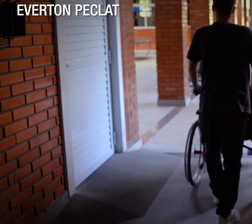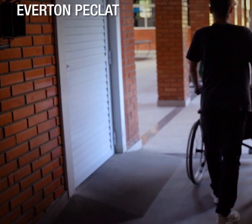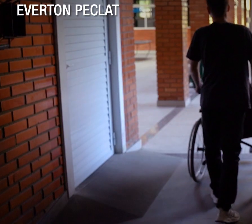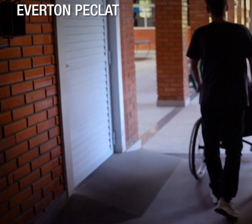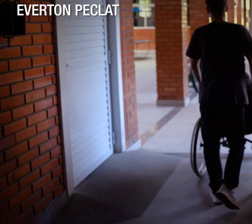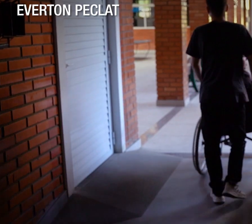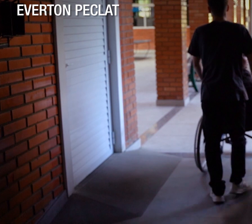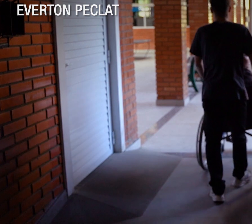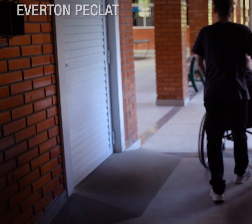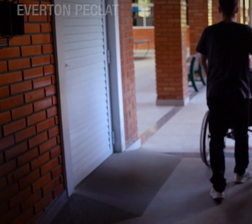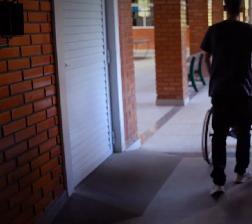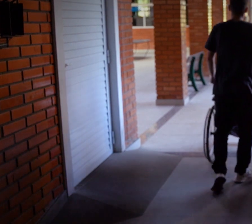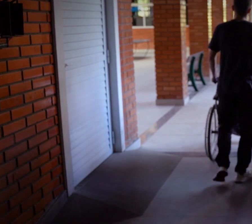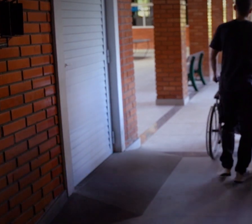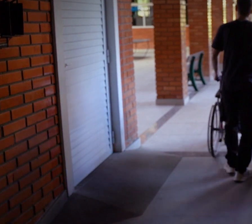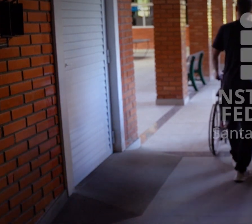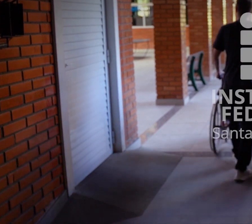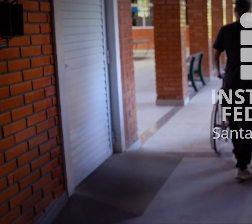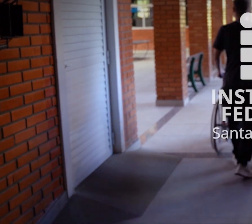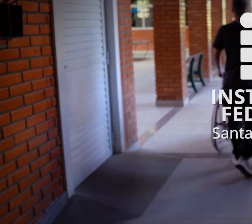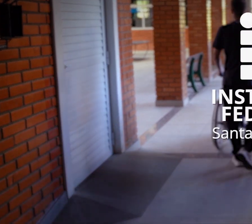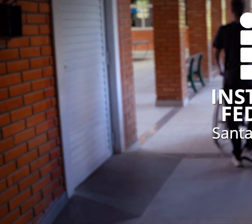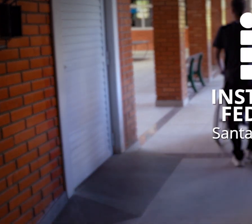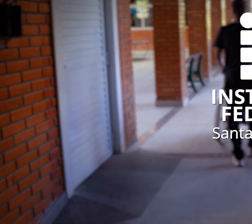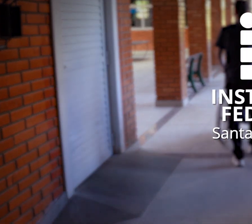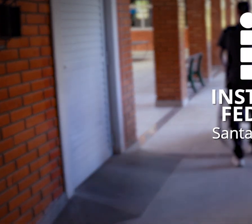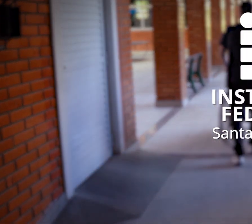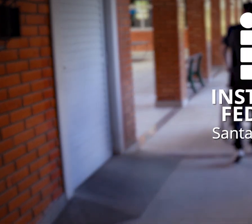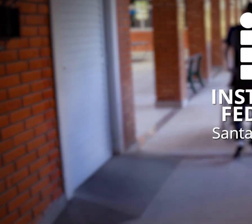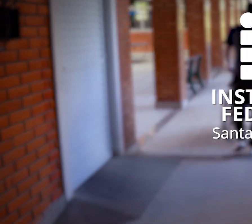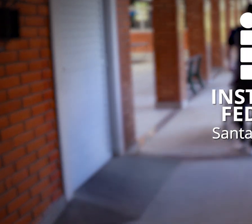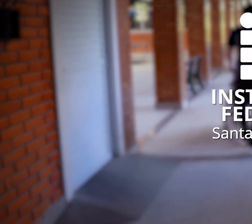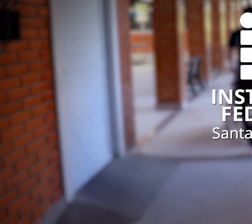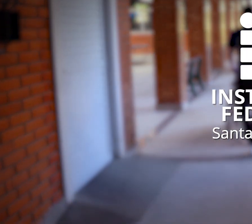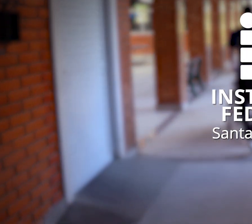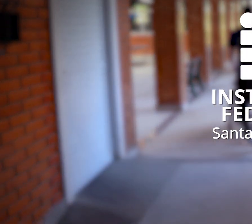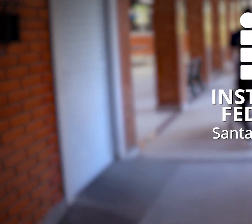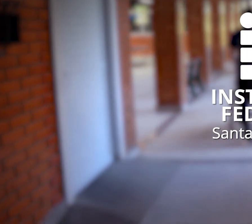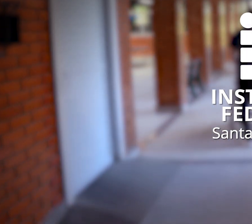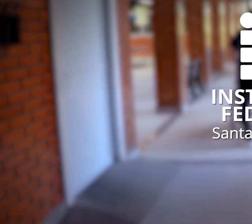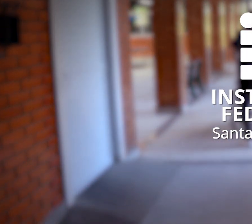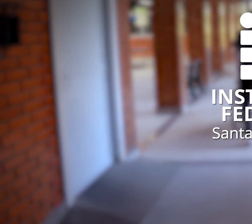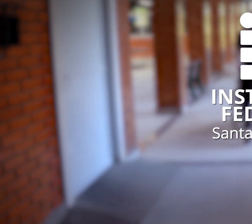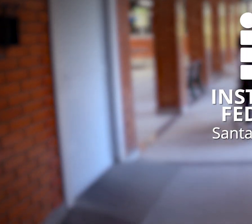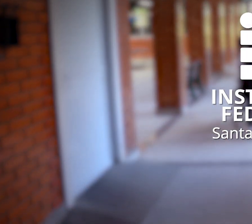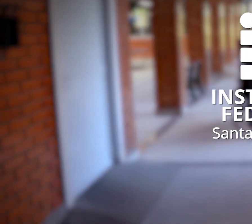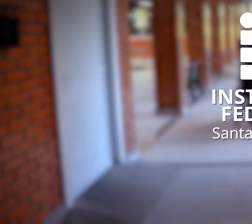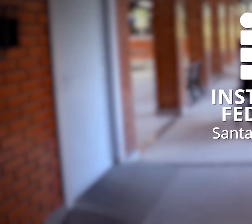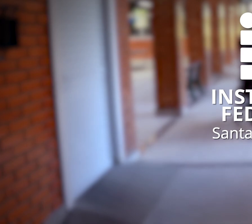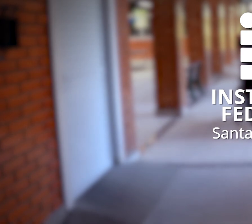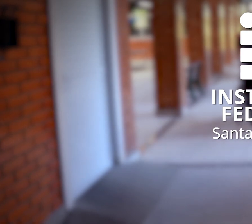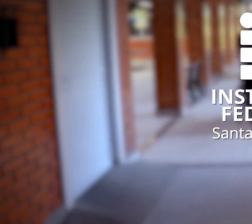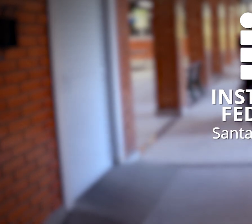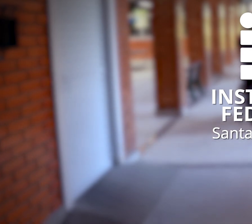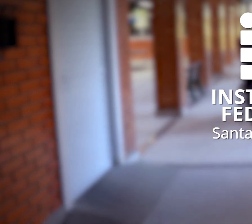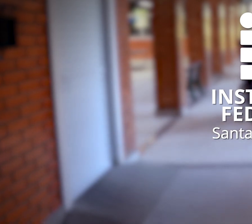gente tem capacidade, sim.